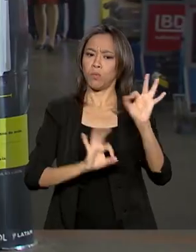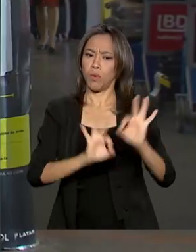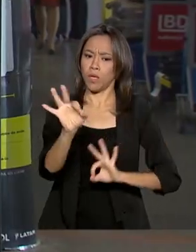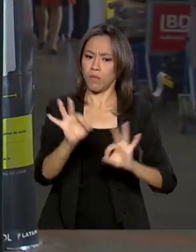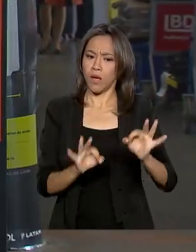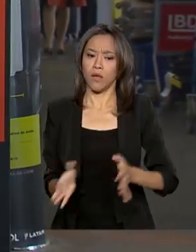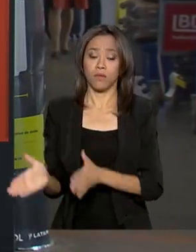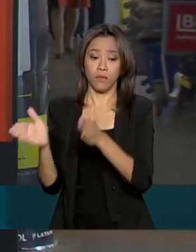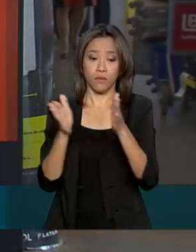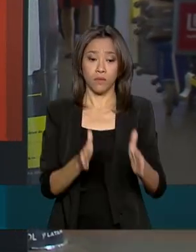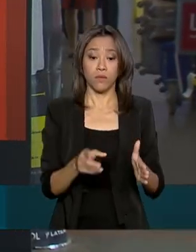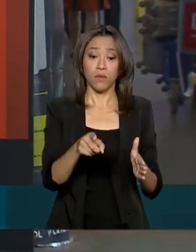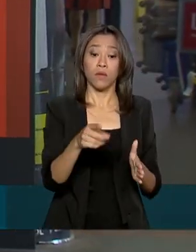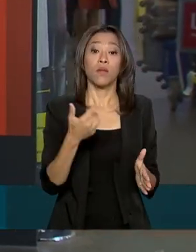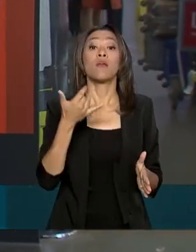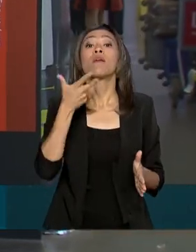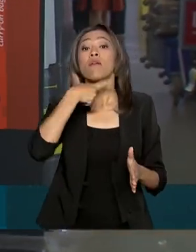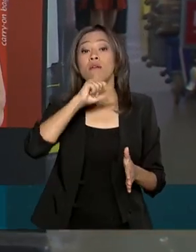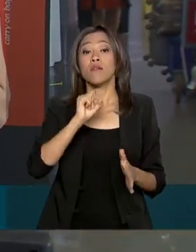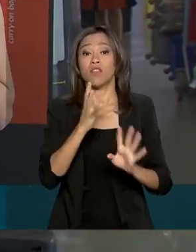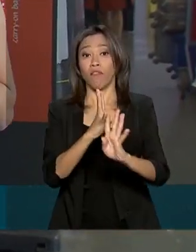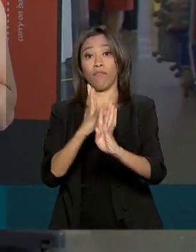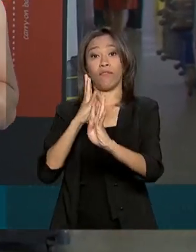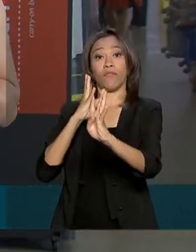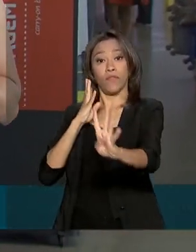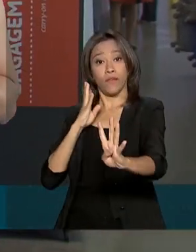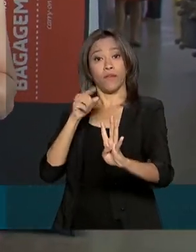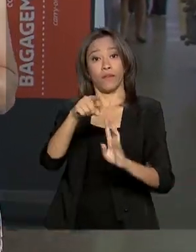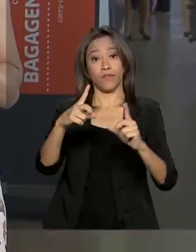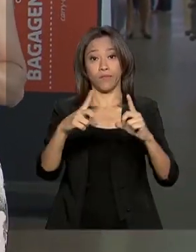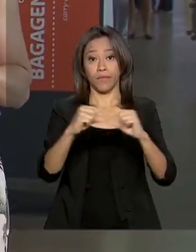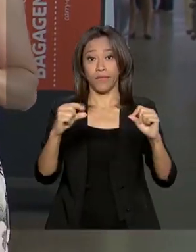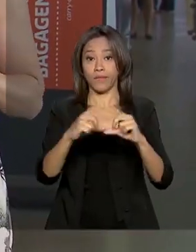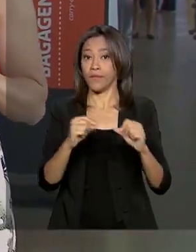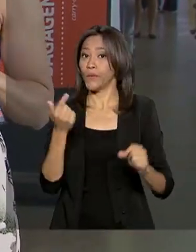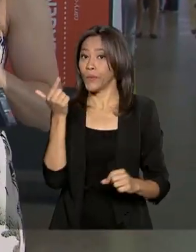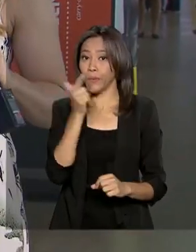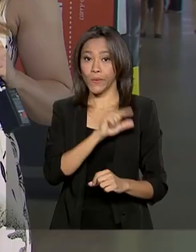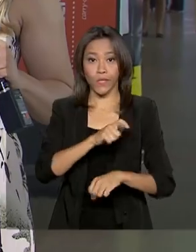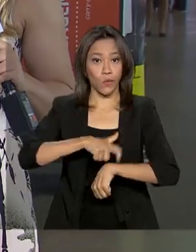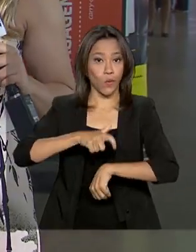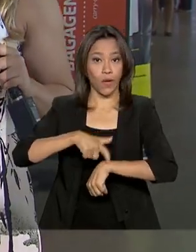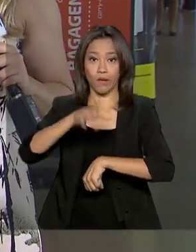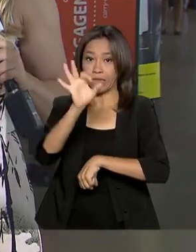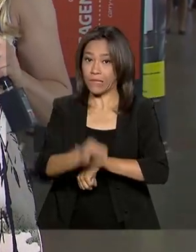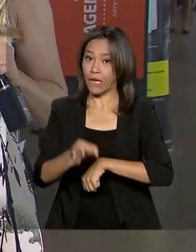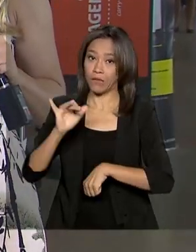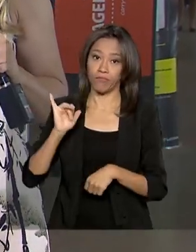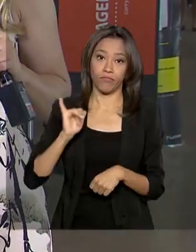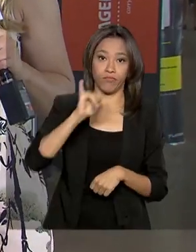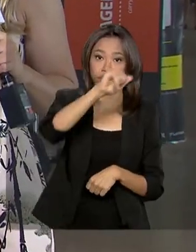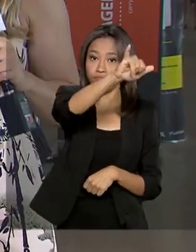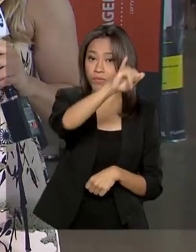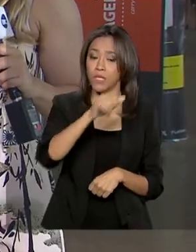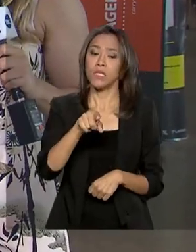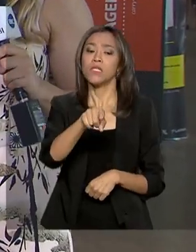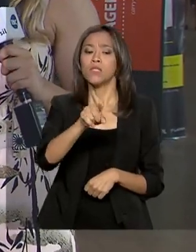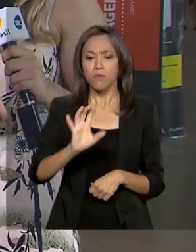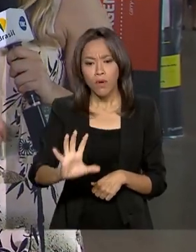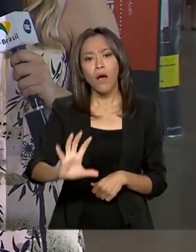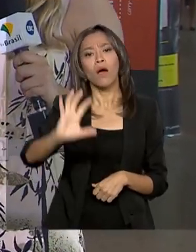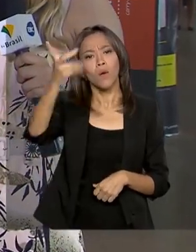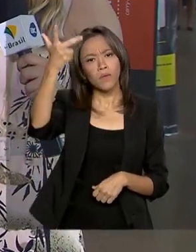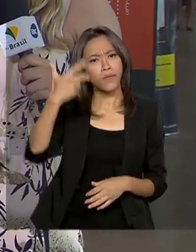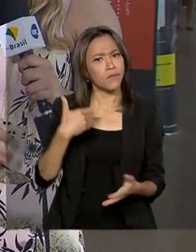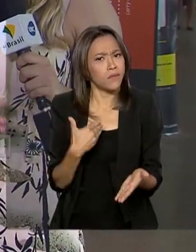está nessa fila aqui no aeroporto de Brasília também não conseguiu embarcar no horário programado. Isso que pode acontecer